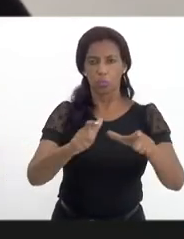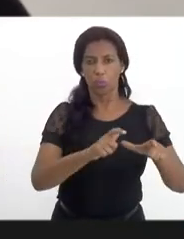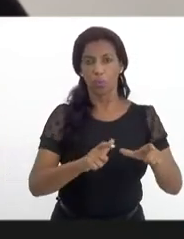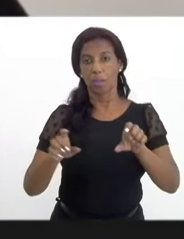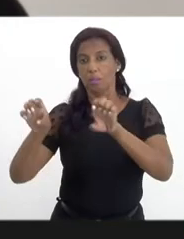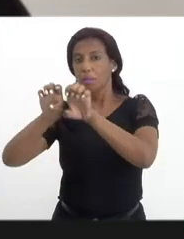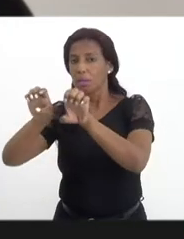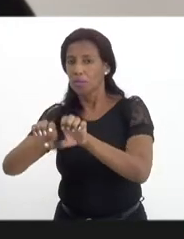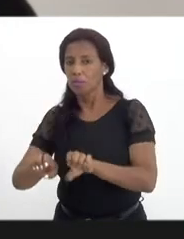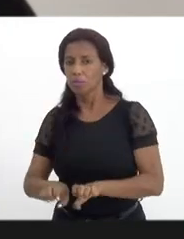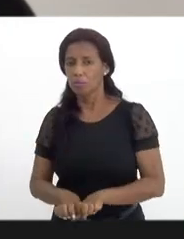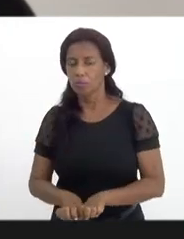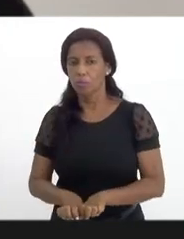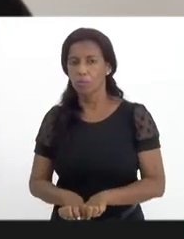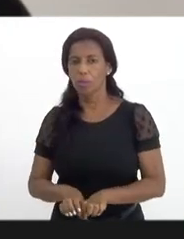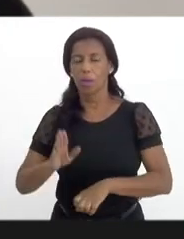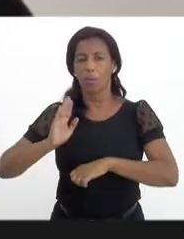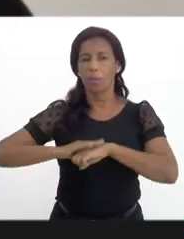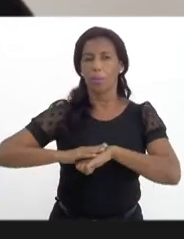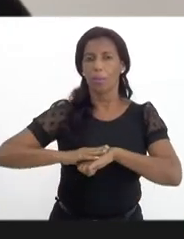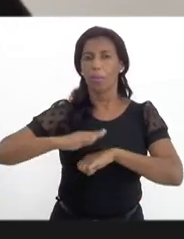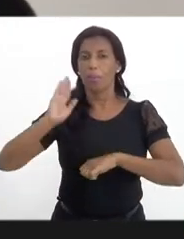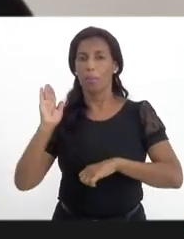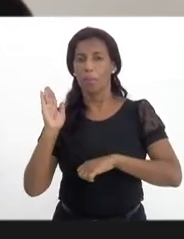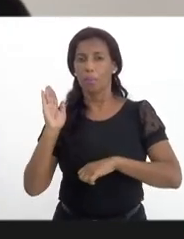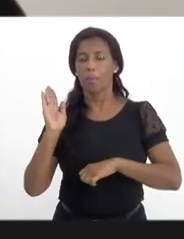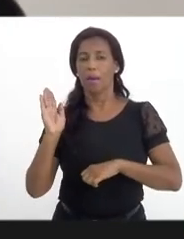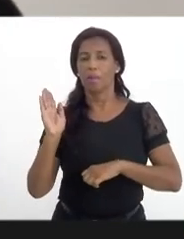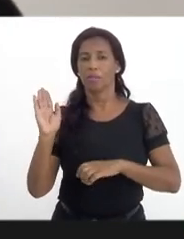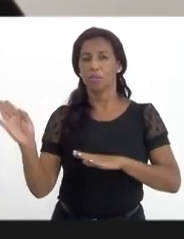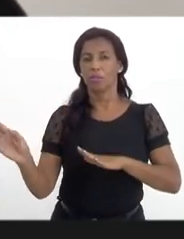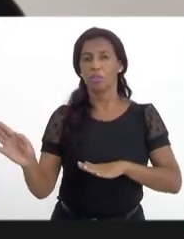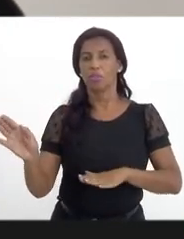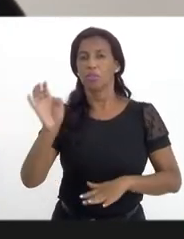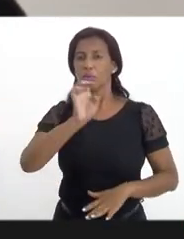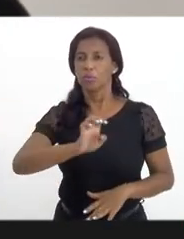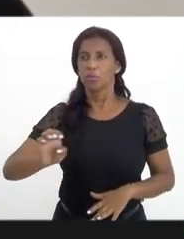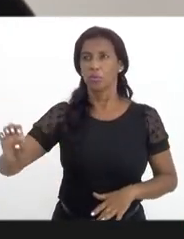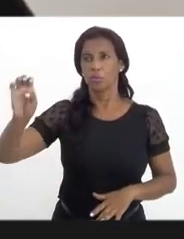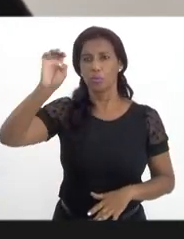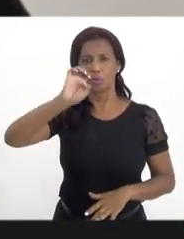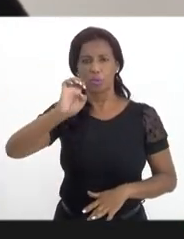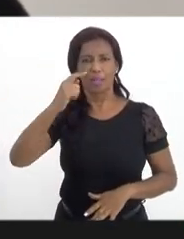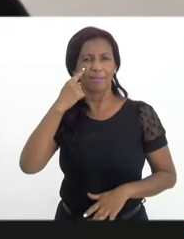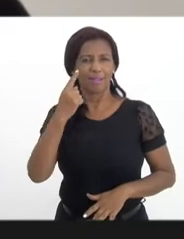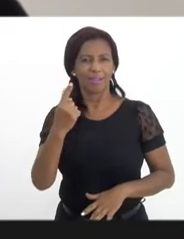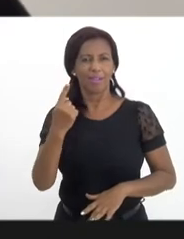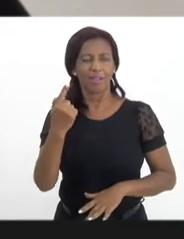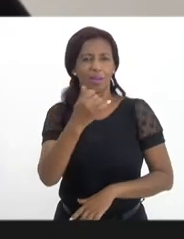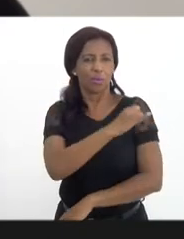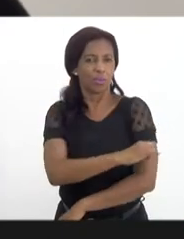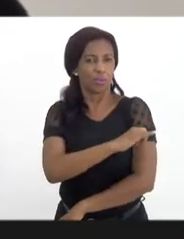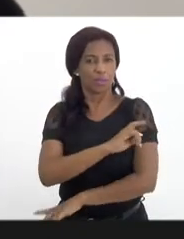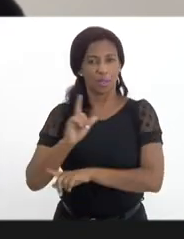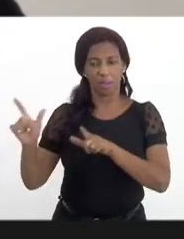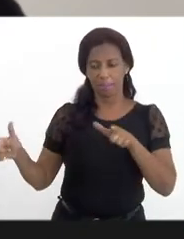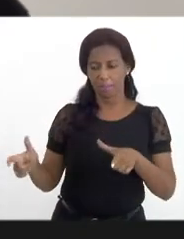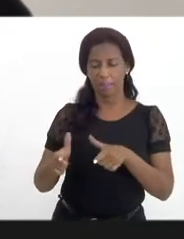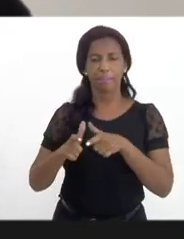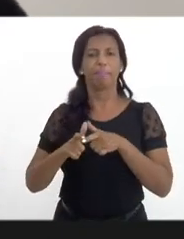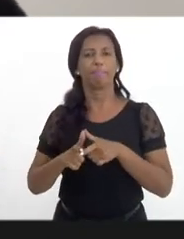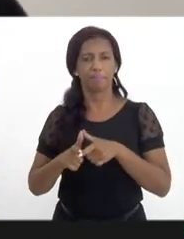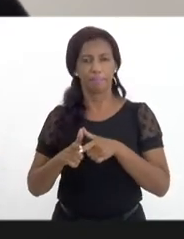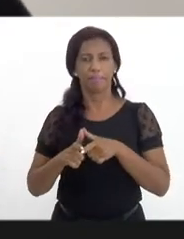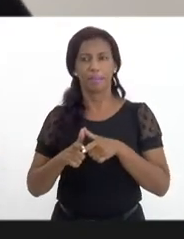estrutura, por mais que o Estado geograficamente falando diante de outros Estados do Rio de Janeiro é pequeno, mas ele tem a sua demanda e a sua demanda é